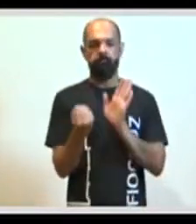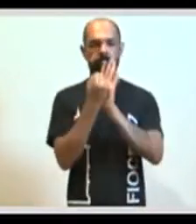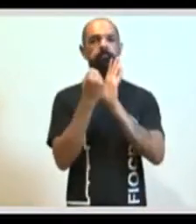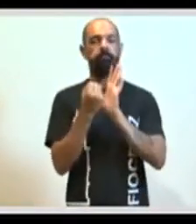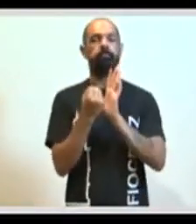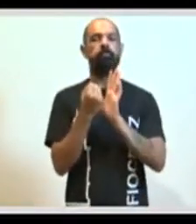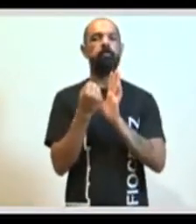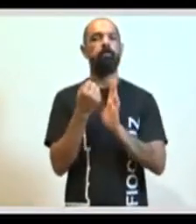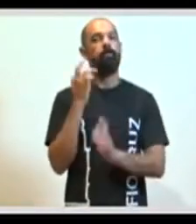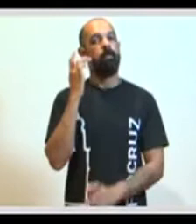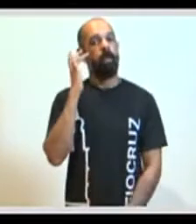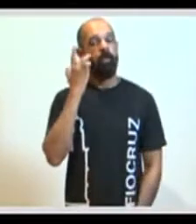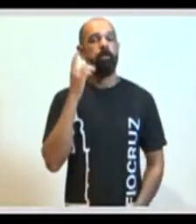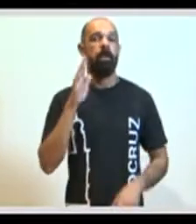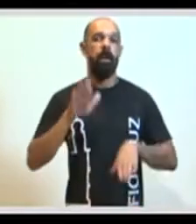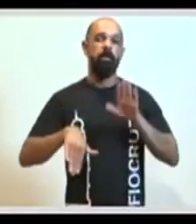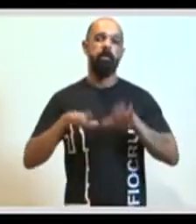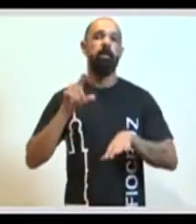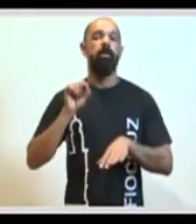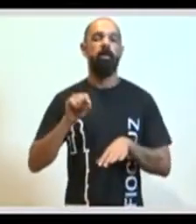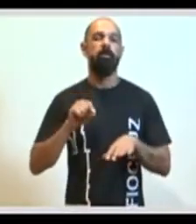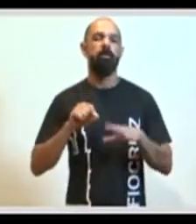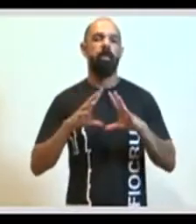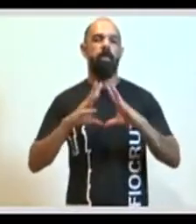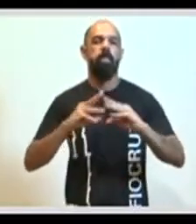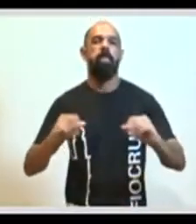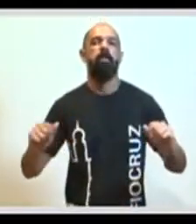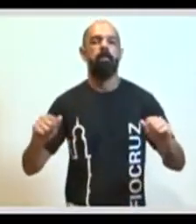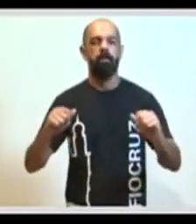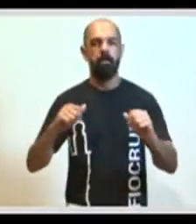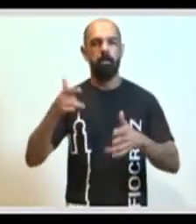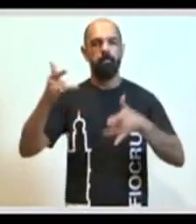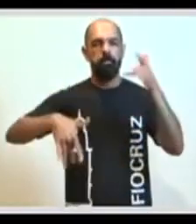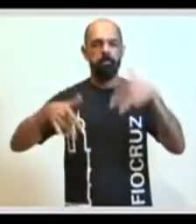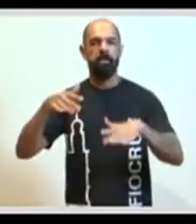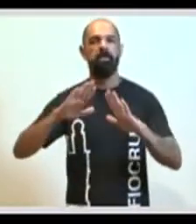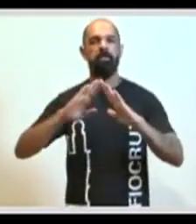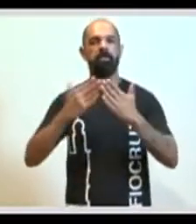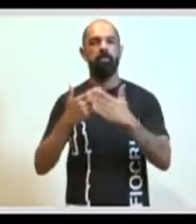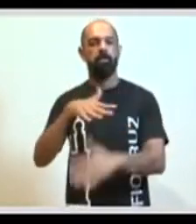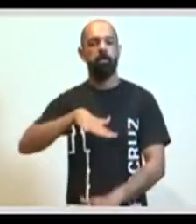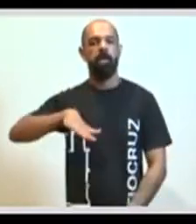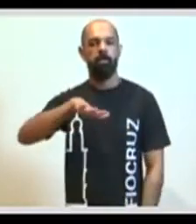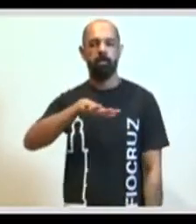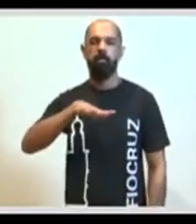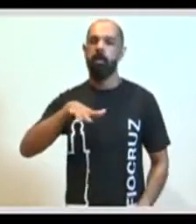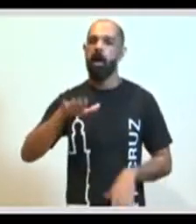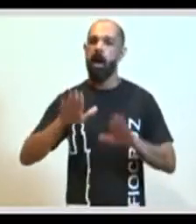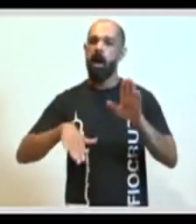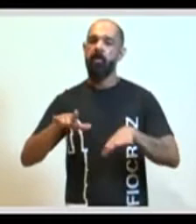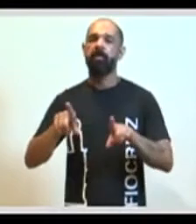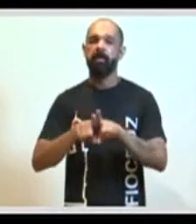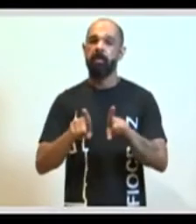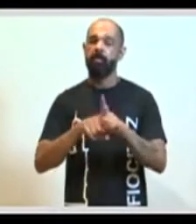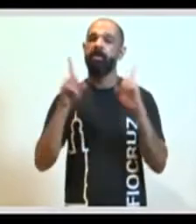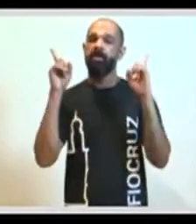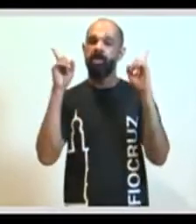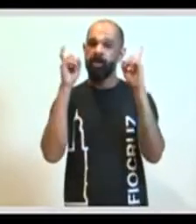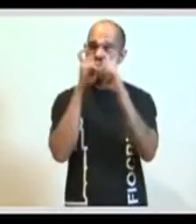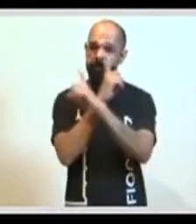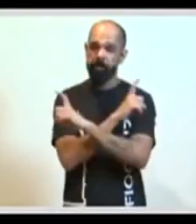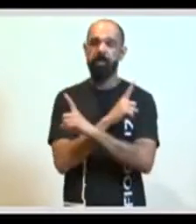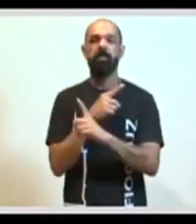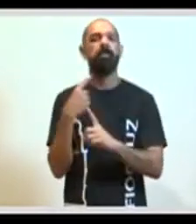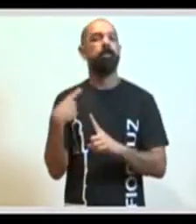uma questão, muitas vezes, até de deterioração do espaço escolar, que torna-se, muitas vezes, também mais difíceis